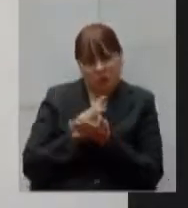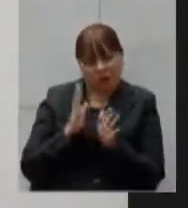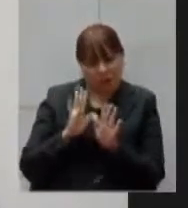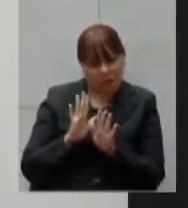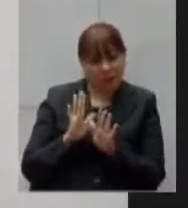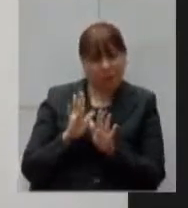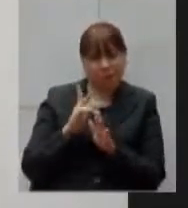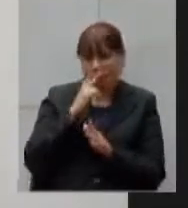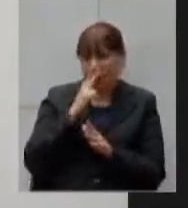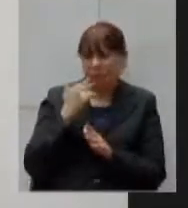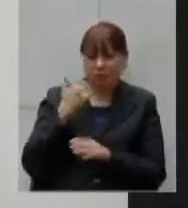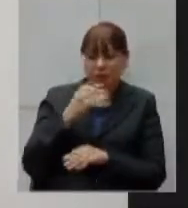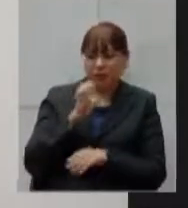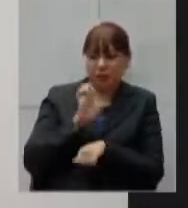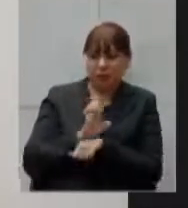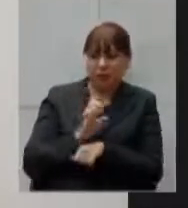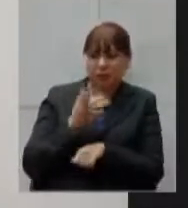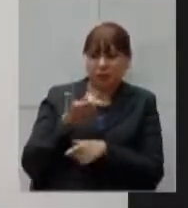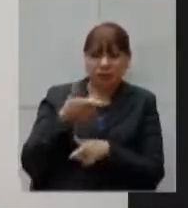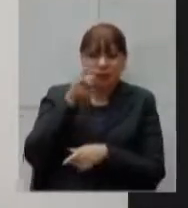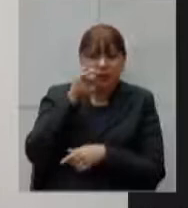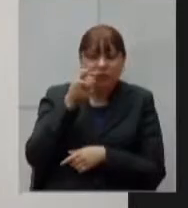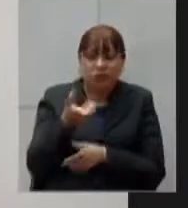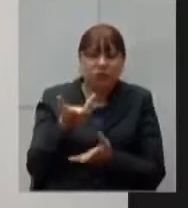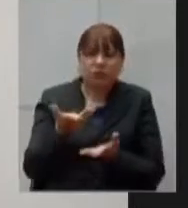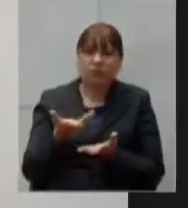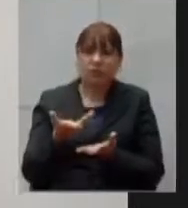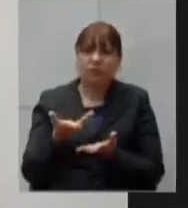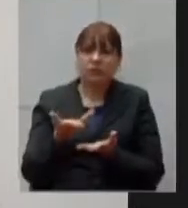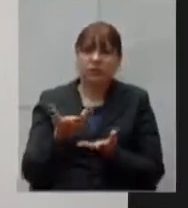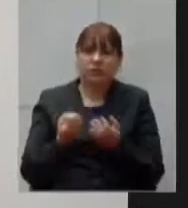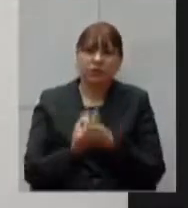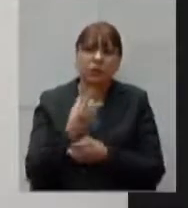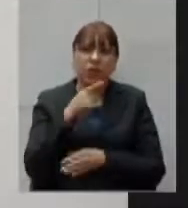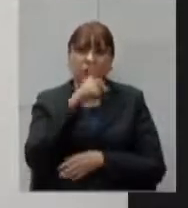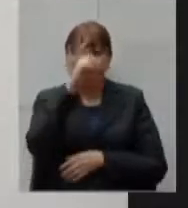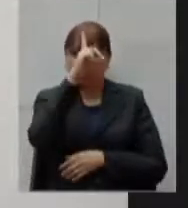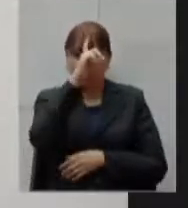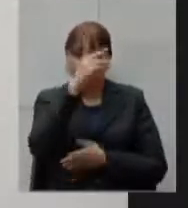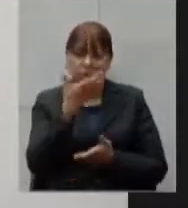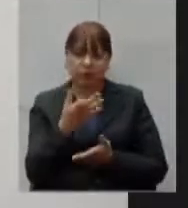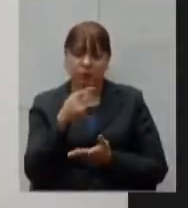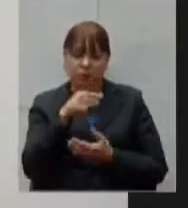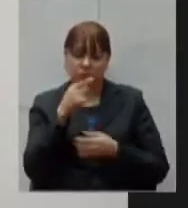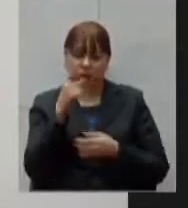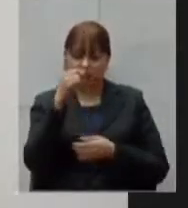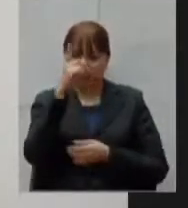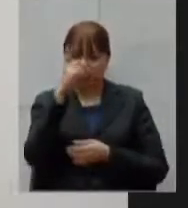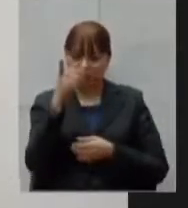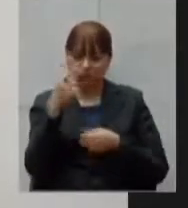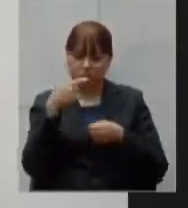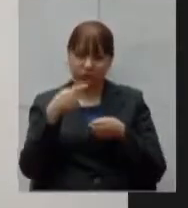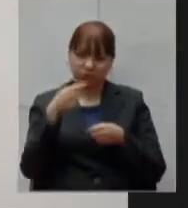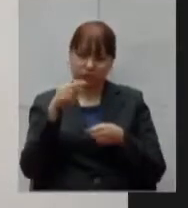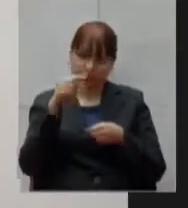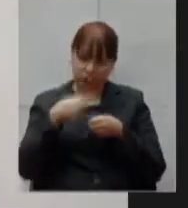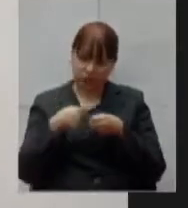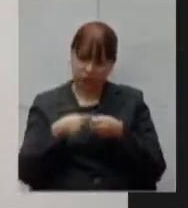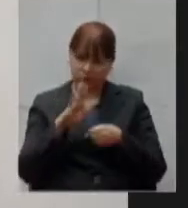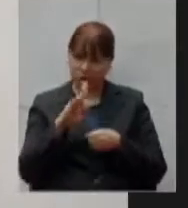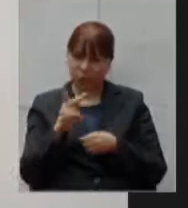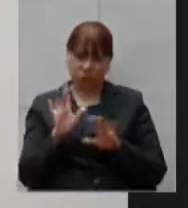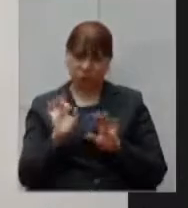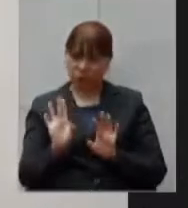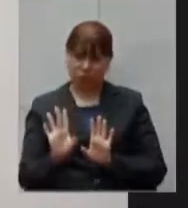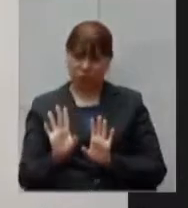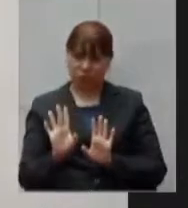interesse do estado ou o estado já recuou de abrir o hospital de campanha no caso aqui de Belo Horizonte entendi que foi essa a